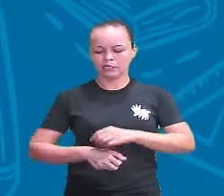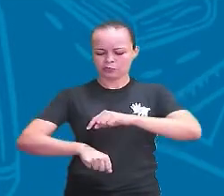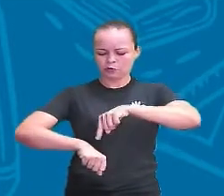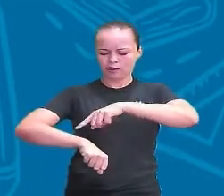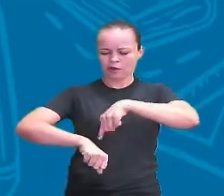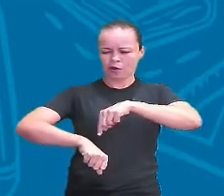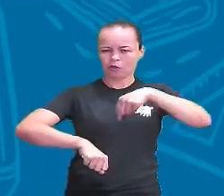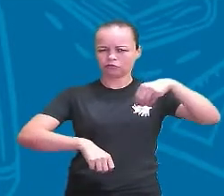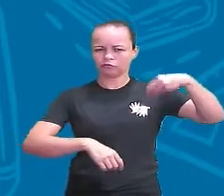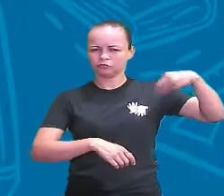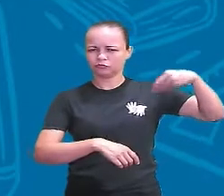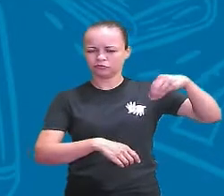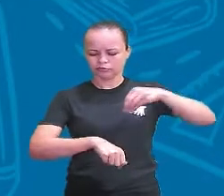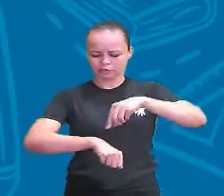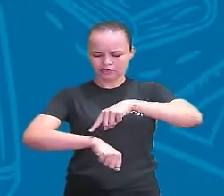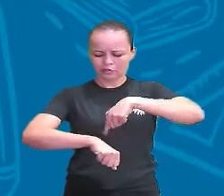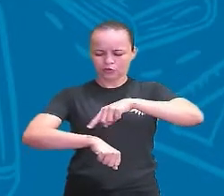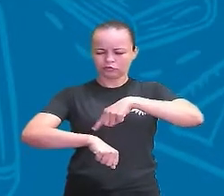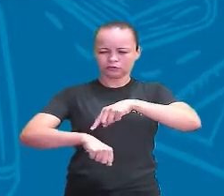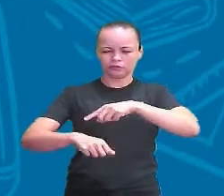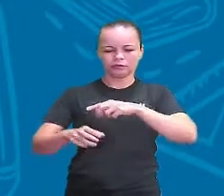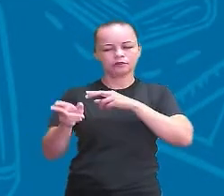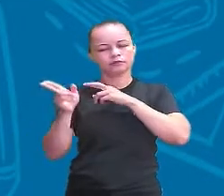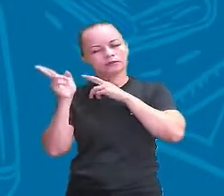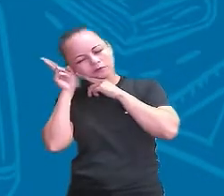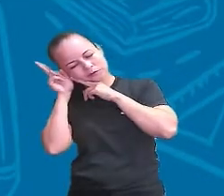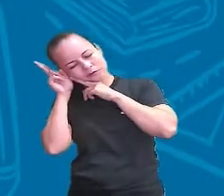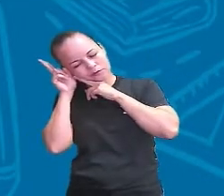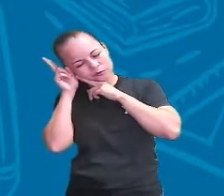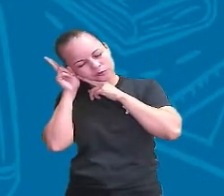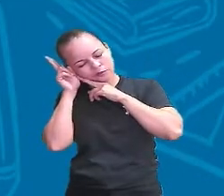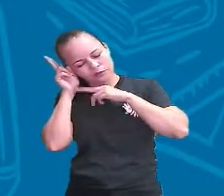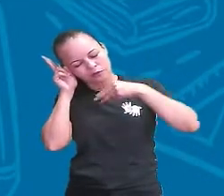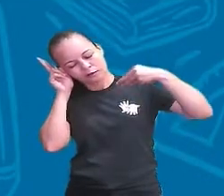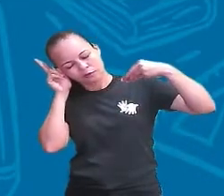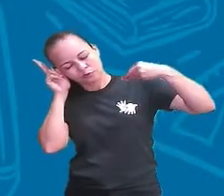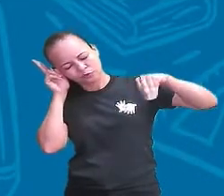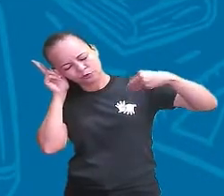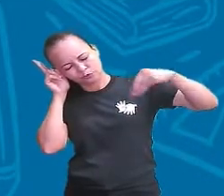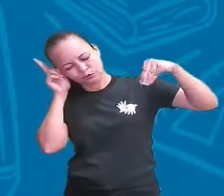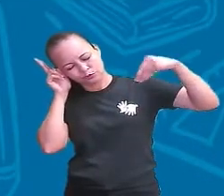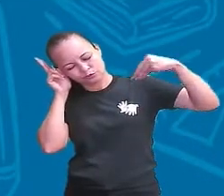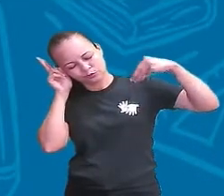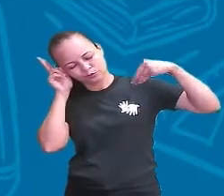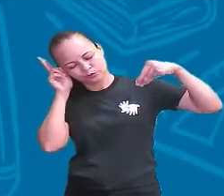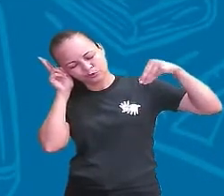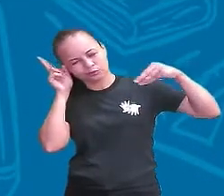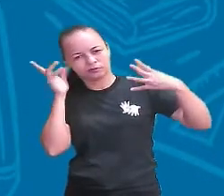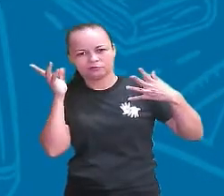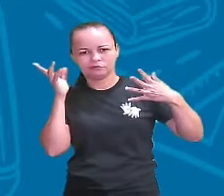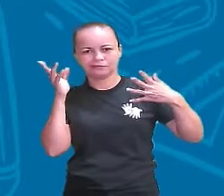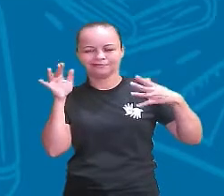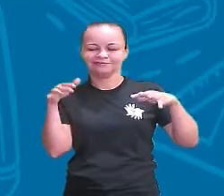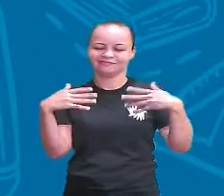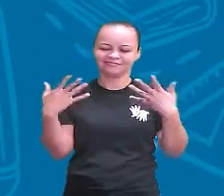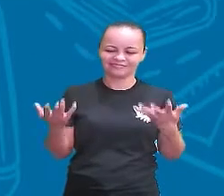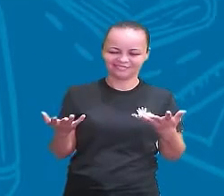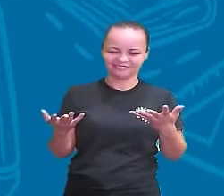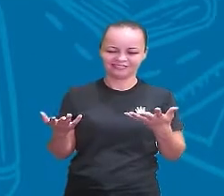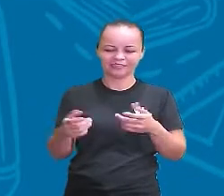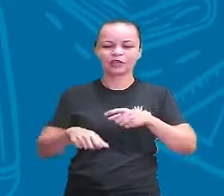aquele despertador aquele despertador que quando está naquele momento do melhor sono ele vai lá e ó qual é?